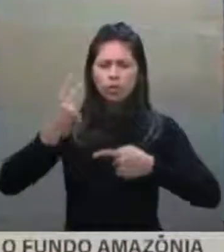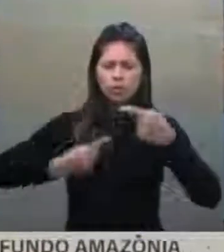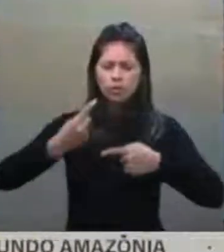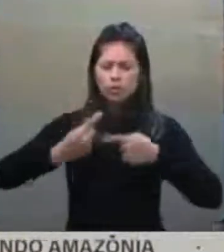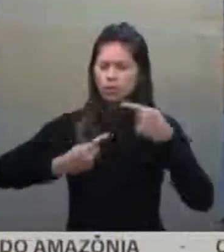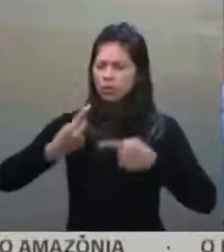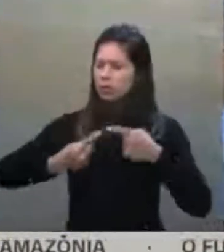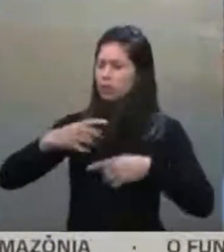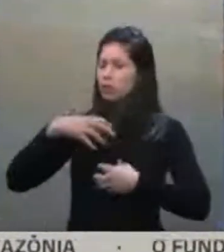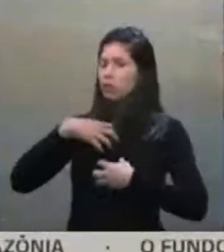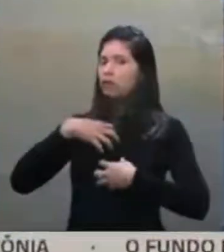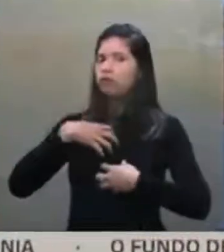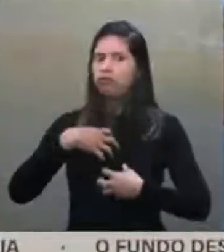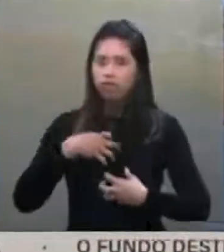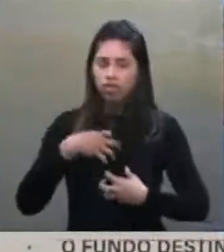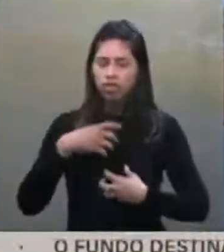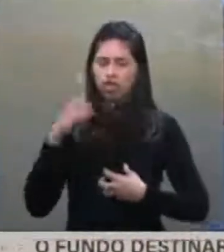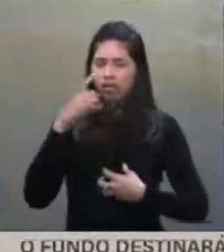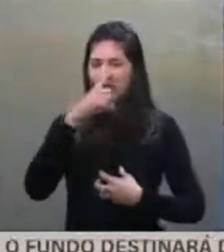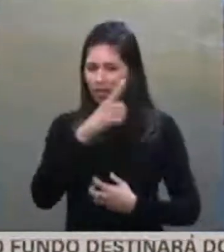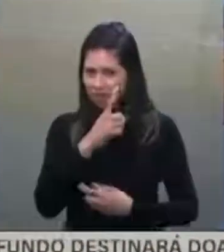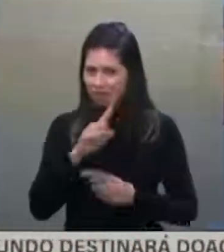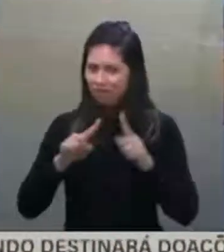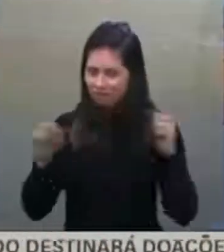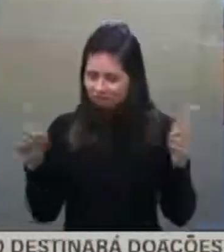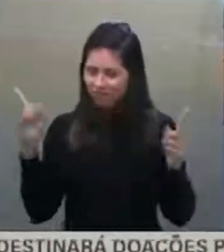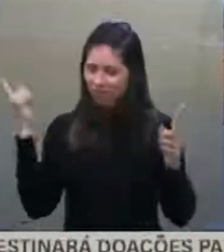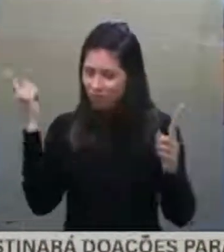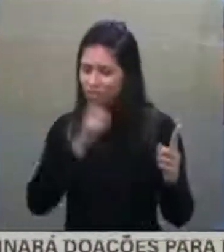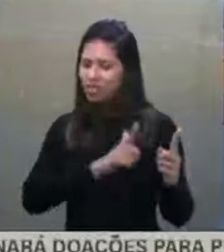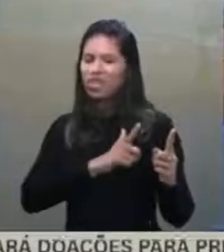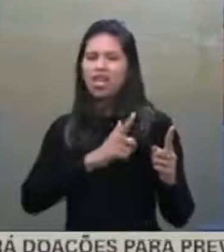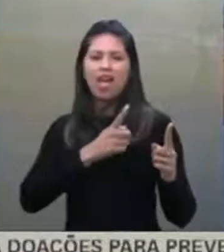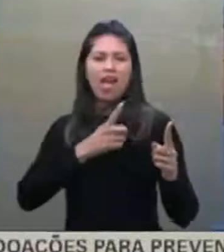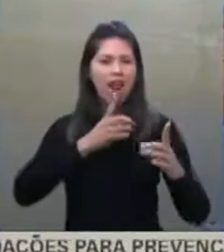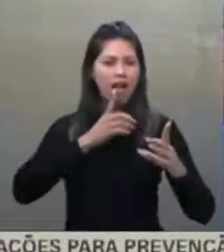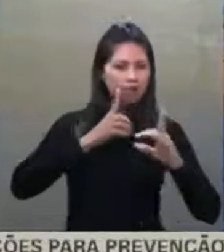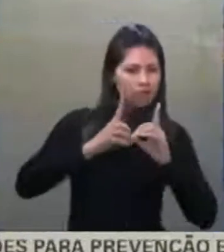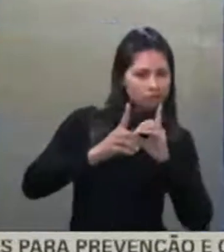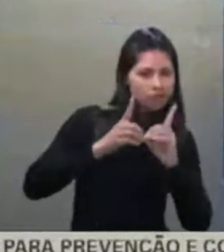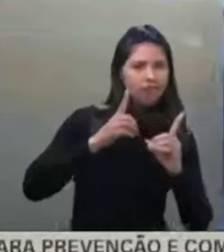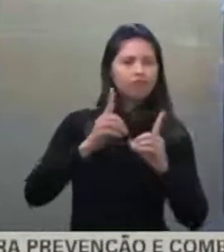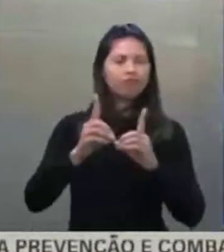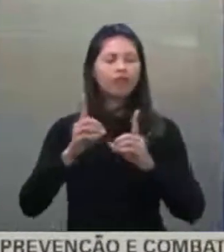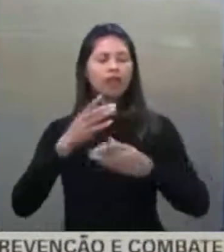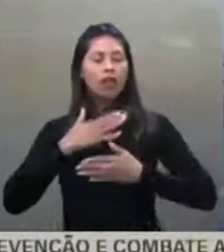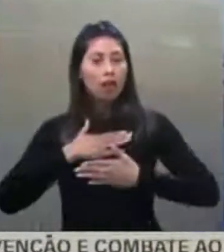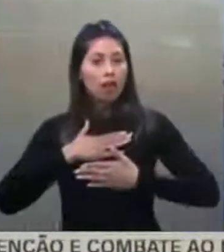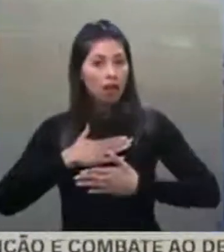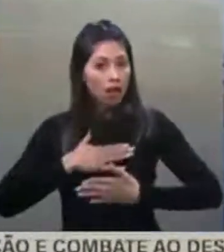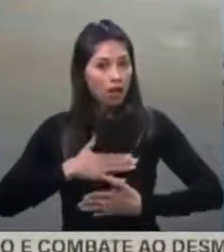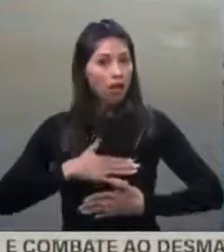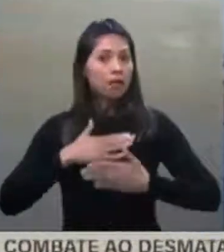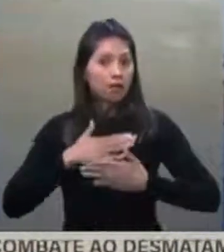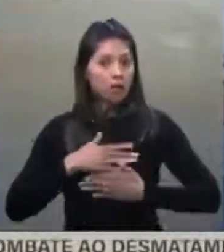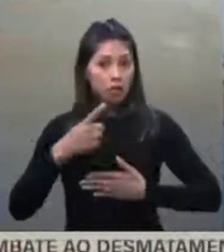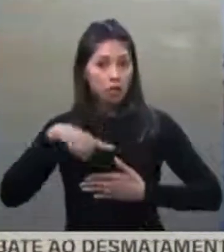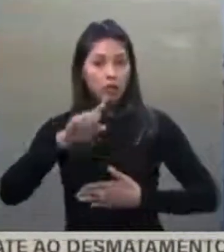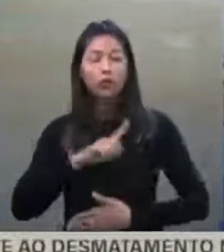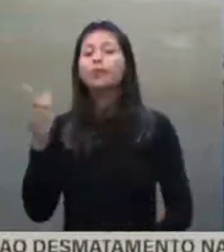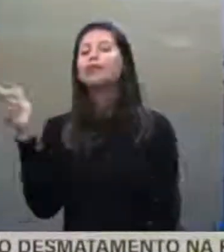momentos tensos, mas que através do diálogo, através da serenidade, a gente sempre conseguia